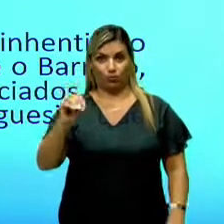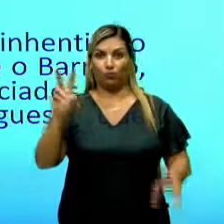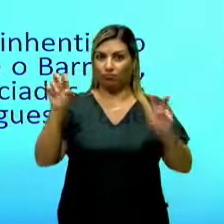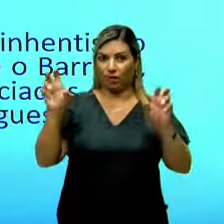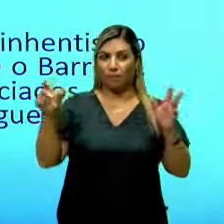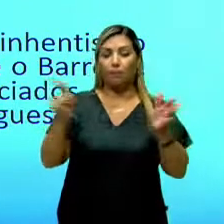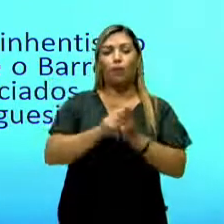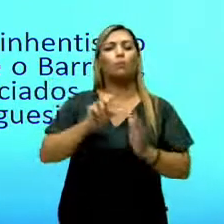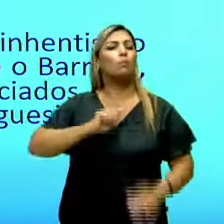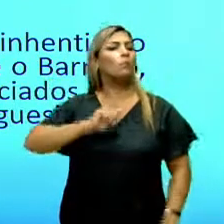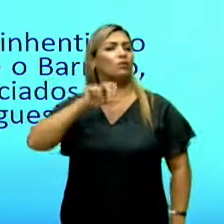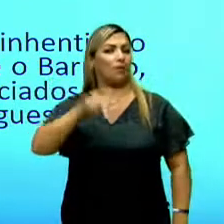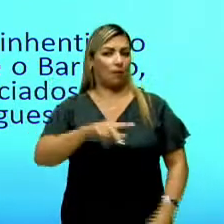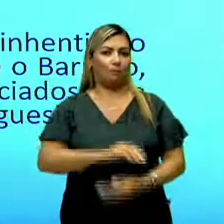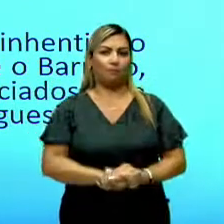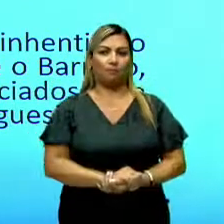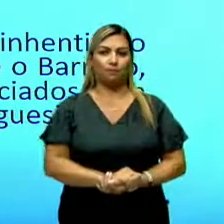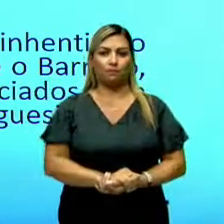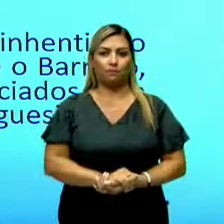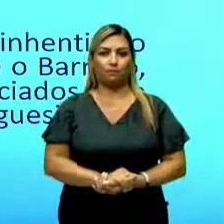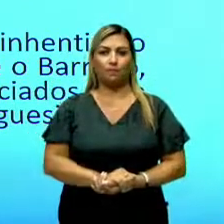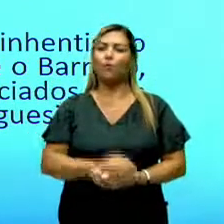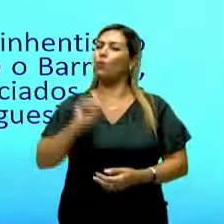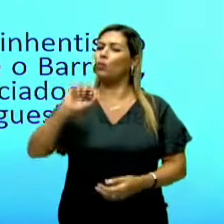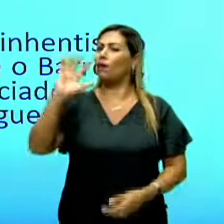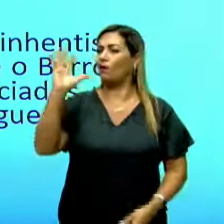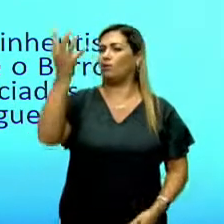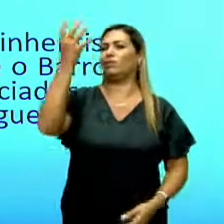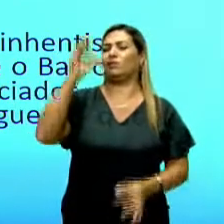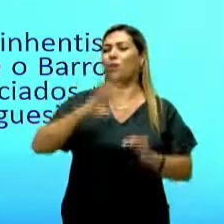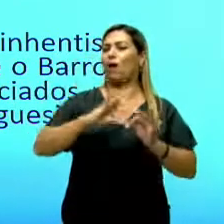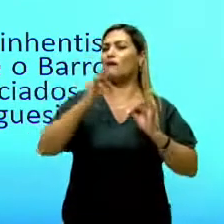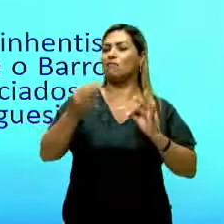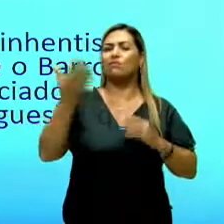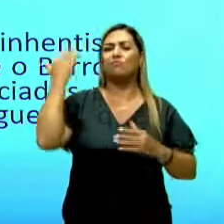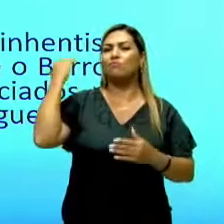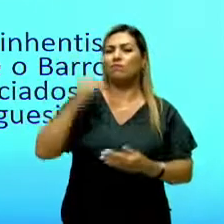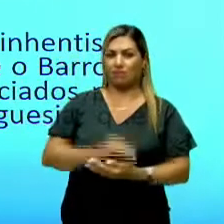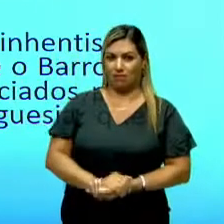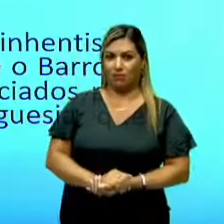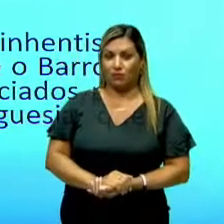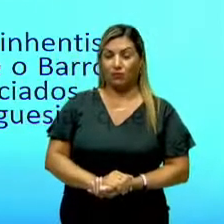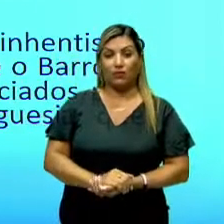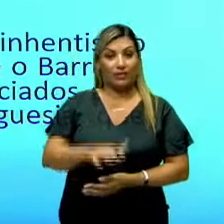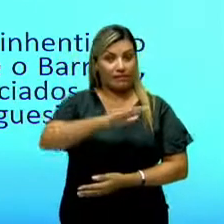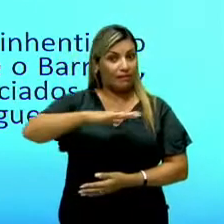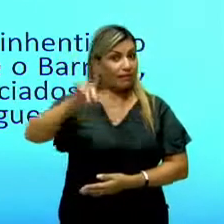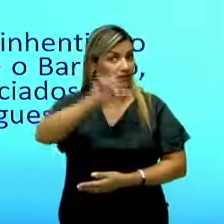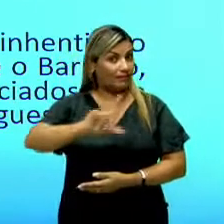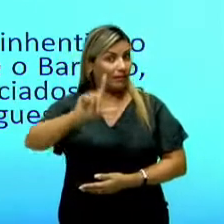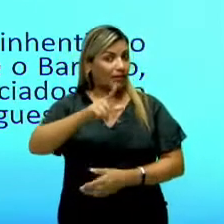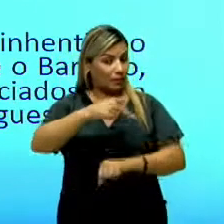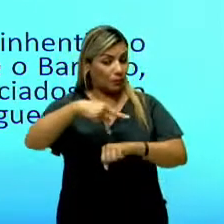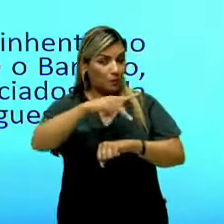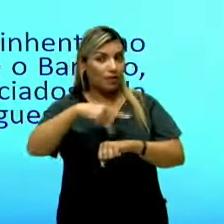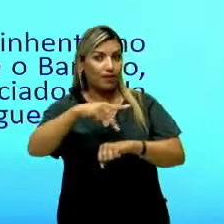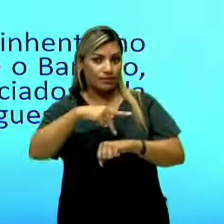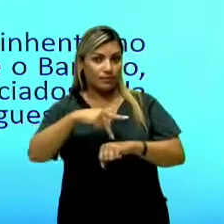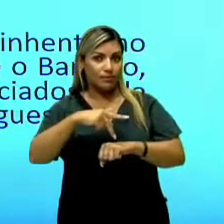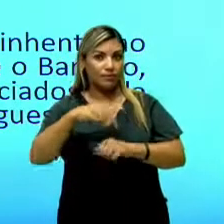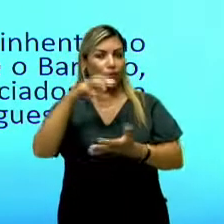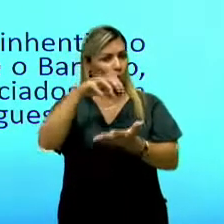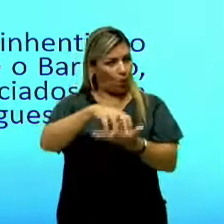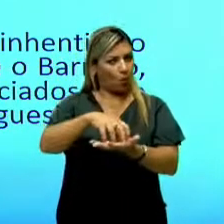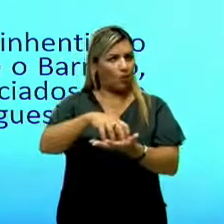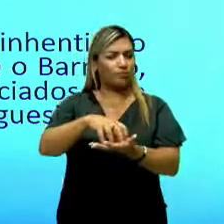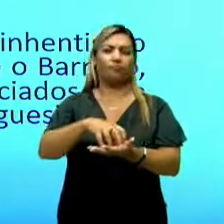em Portugal, vamos ver agora o que aconteceu nessa escola literária lá no nosso país colonizador.